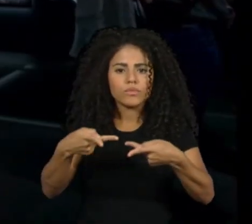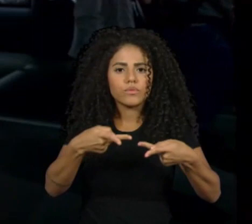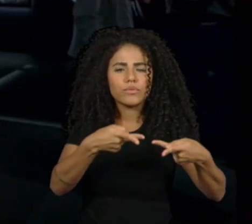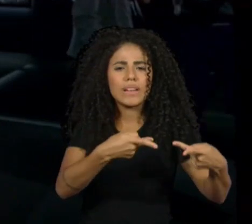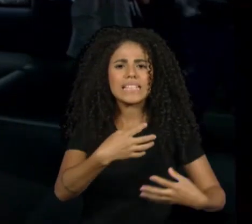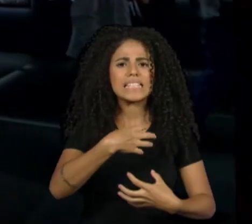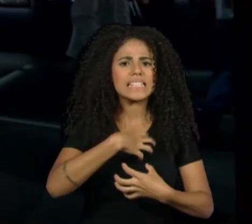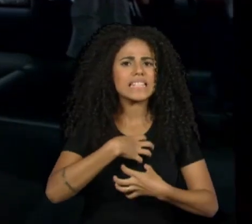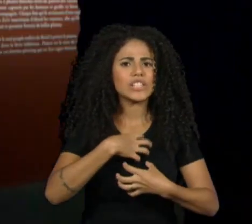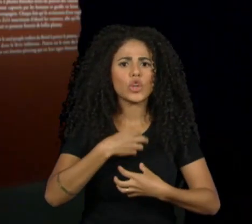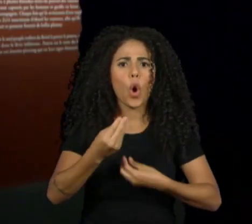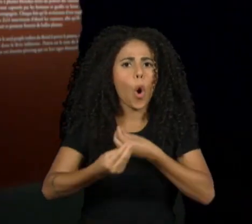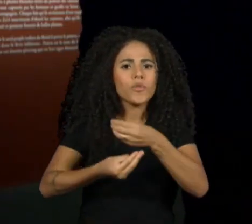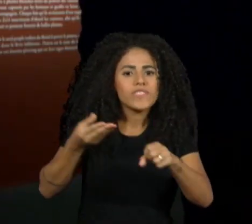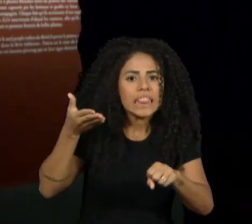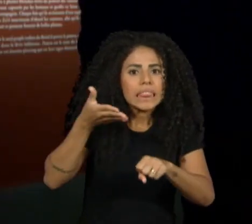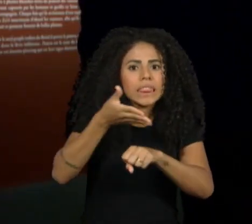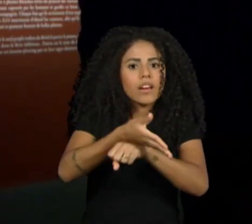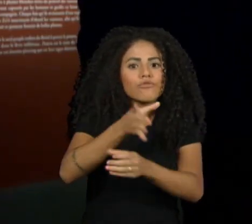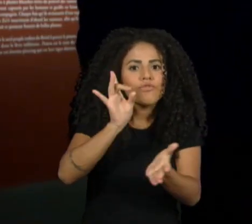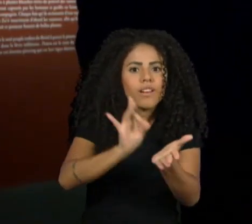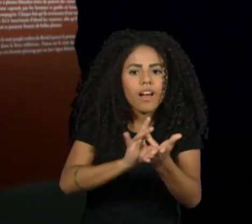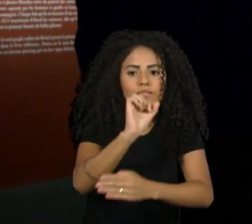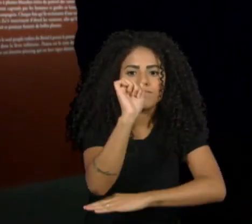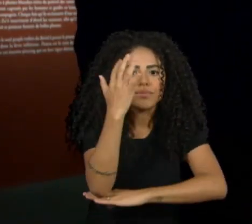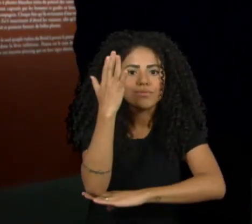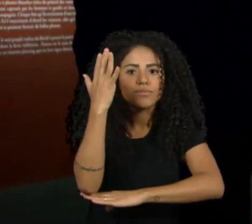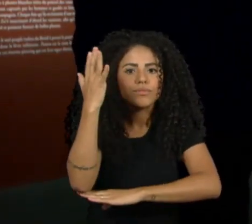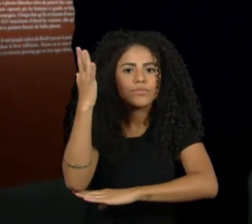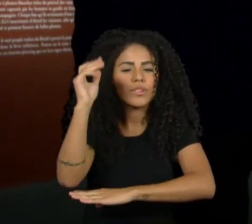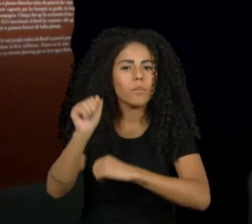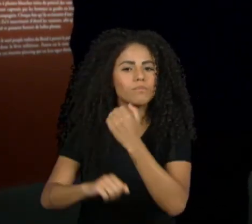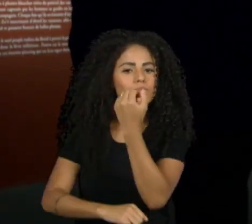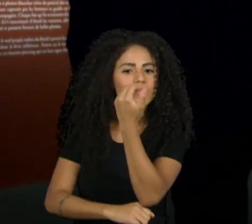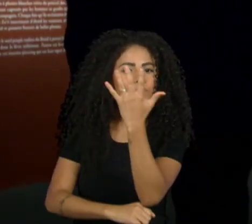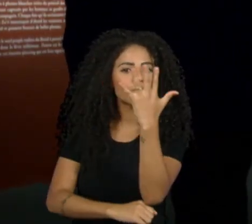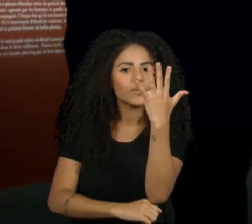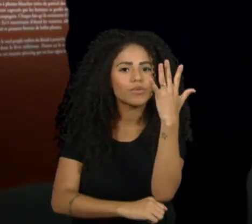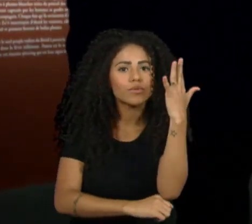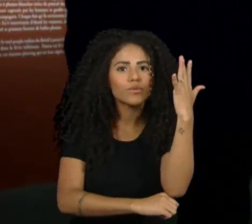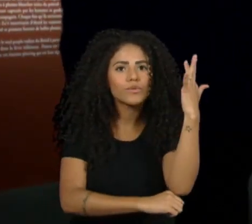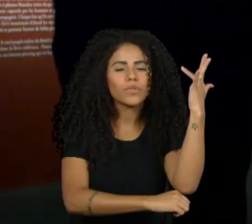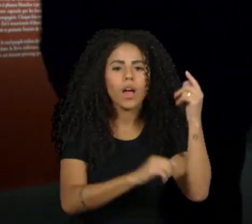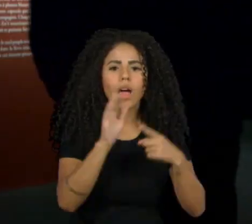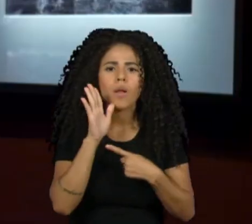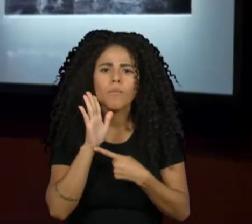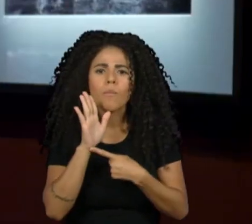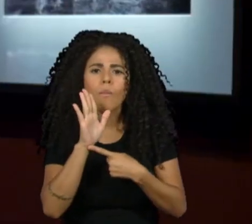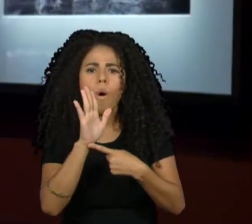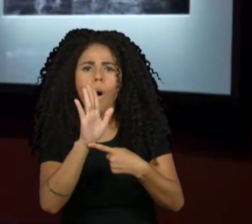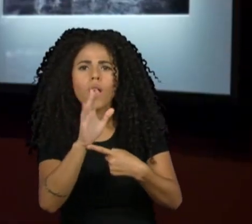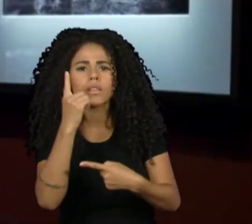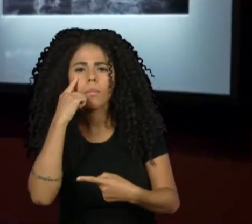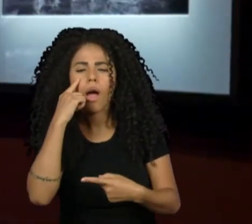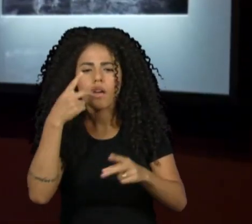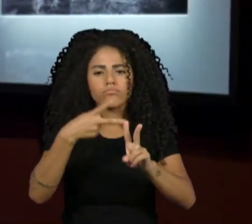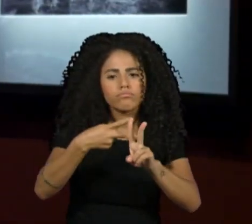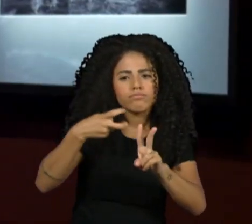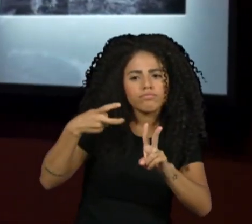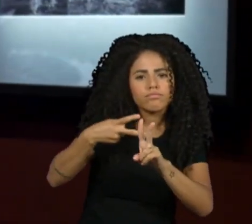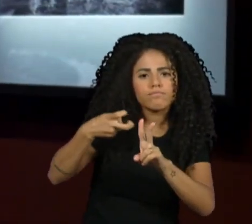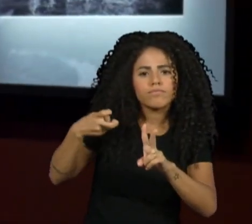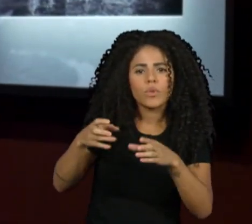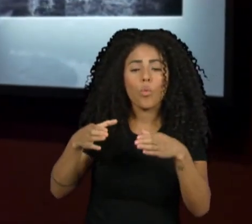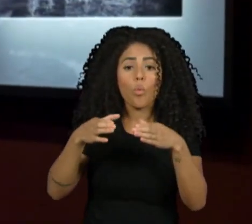floresta. No centro da exposição estão espaços que lembram Ocas, as moradias indígenas, para